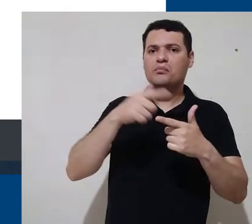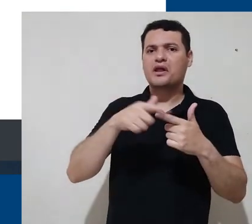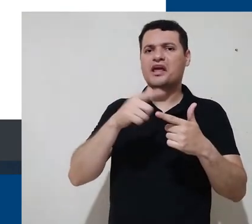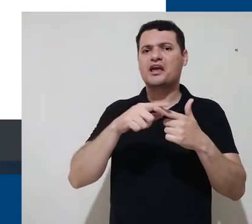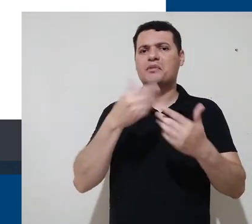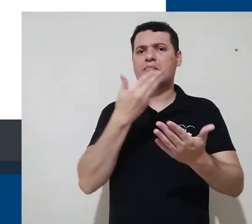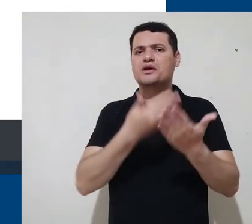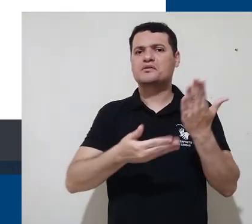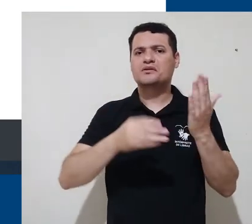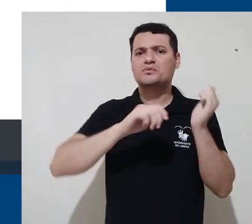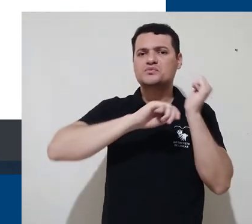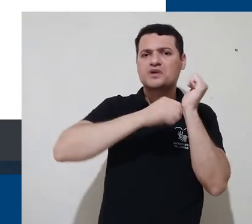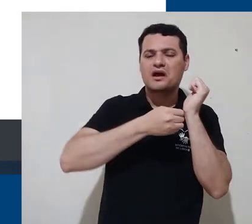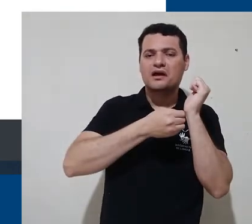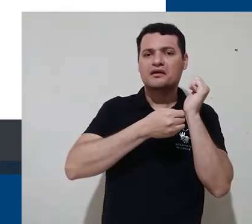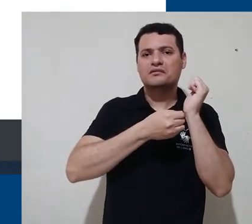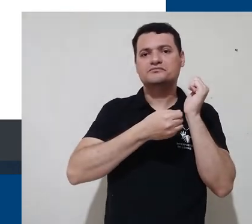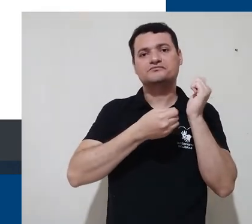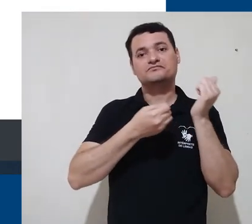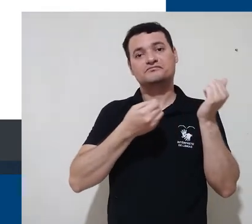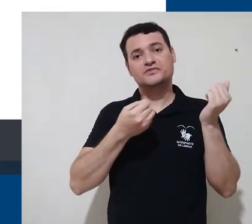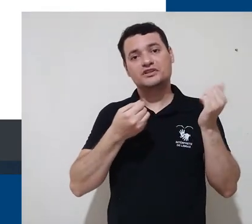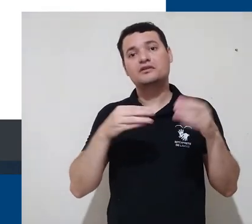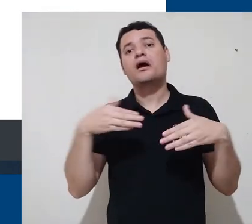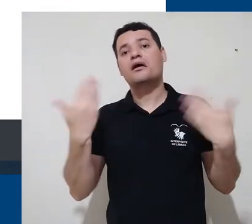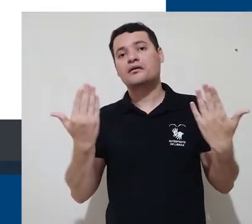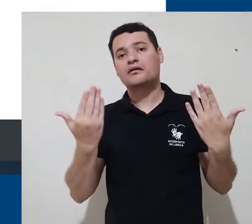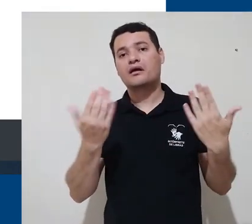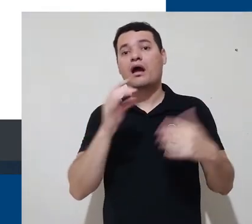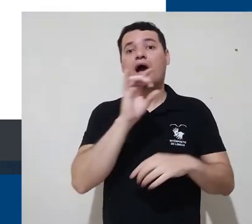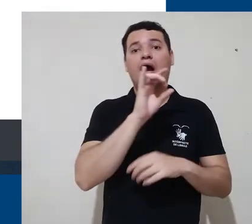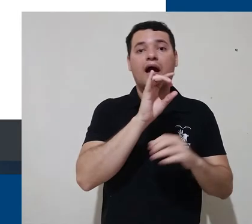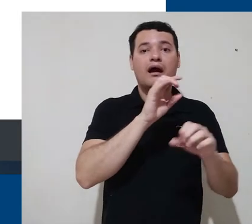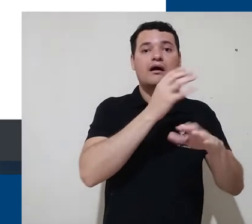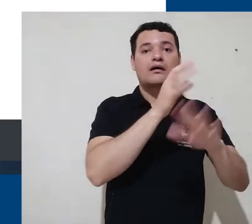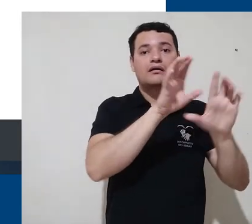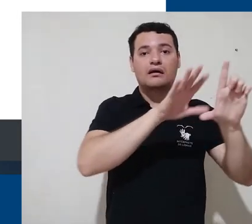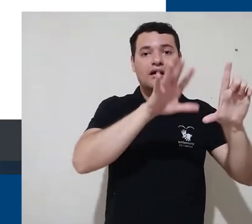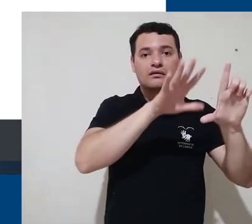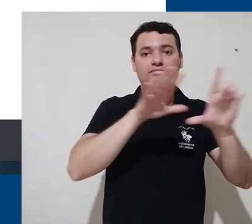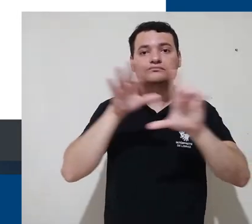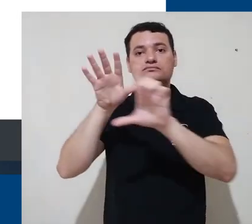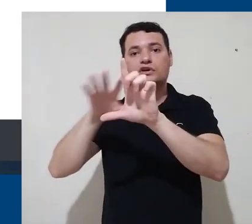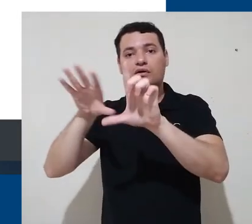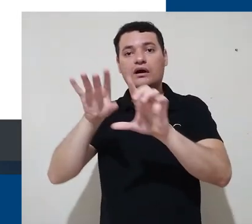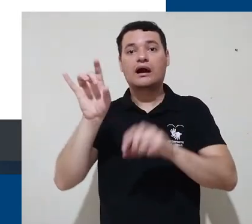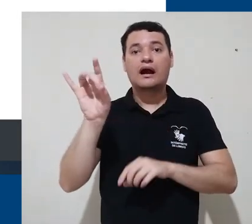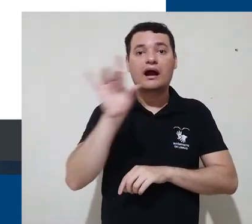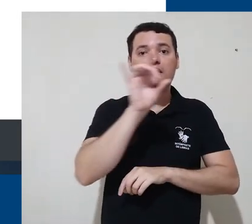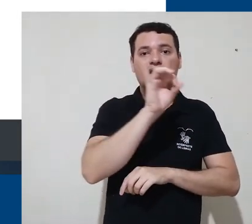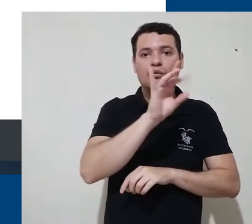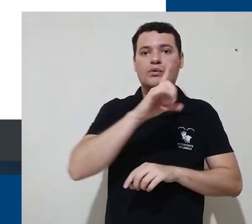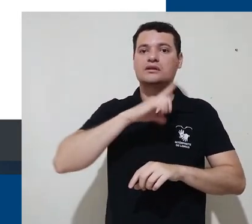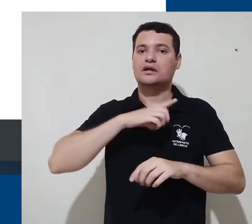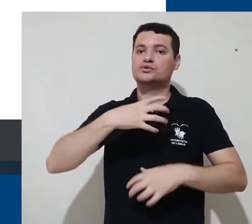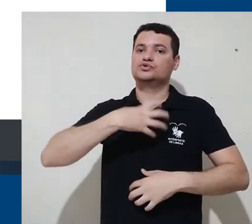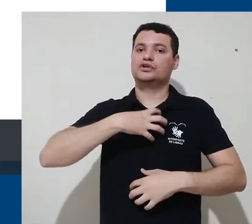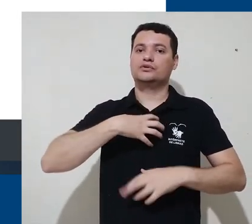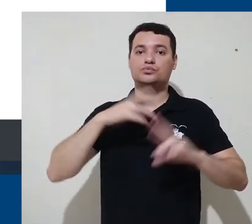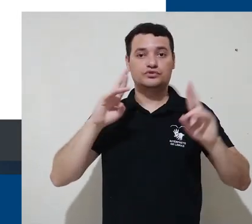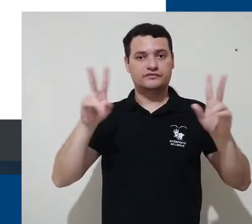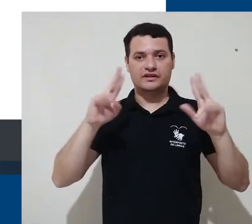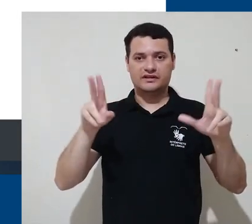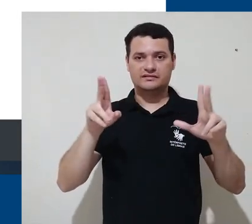senha, é importante frisar que cada plataforma vai ter um método diferente de recuperação. Se você faz